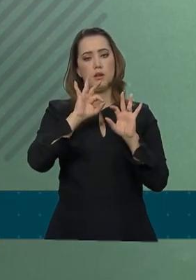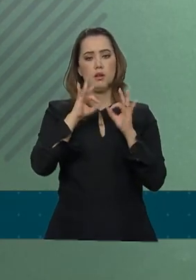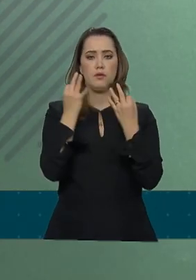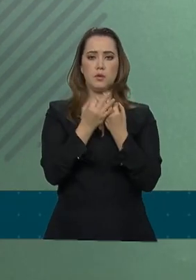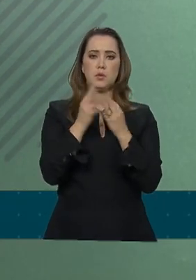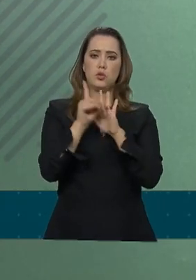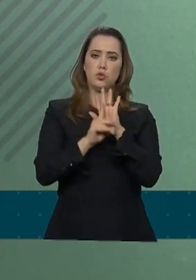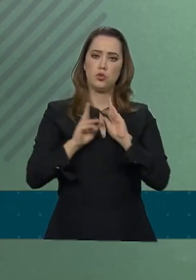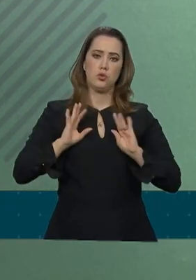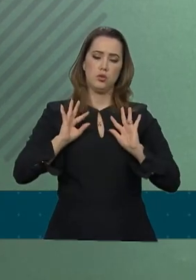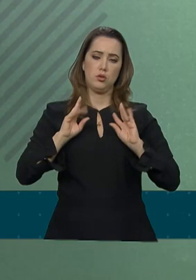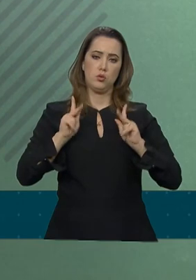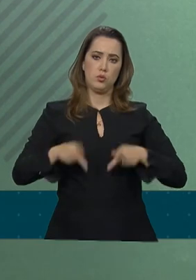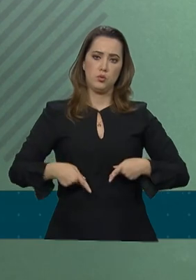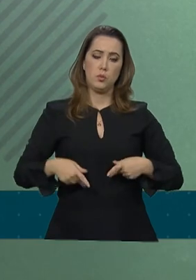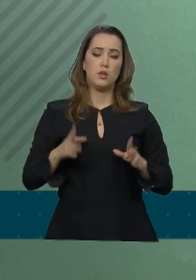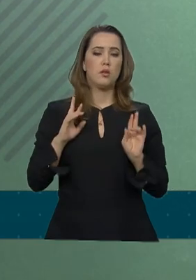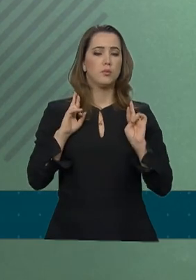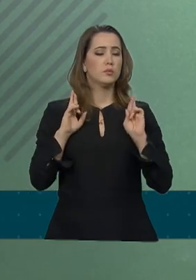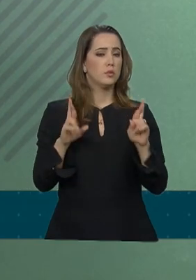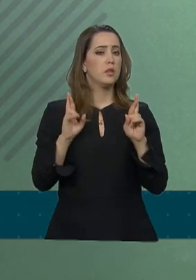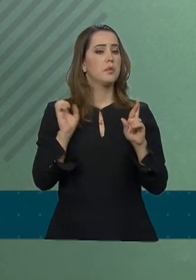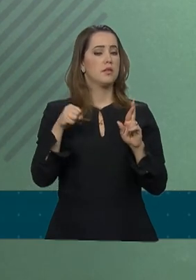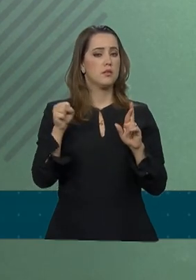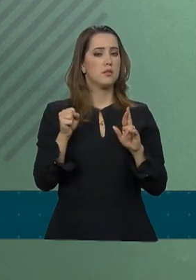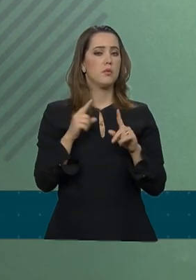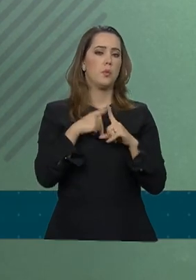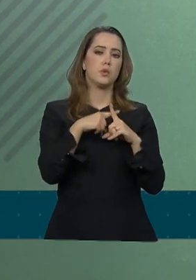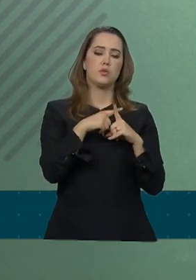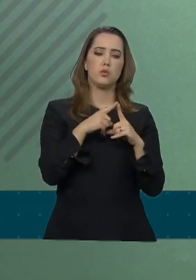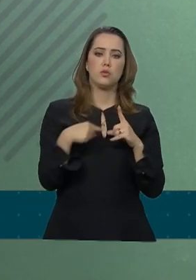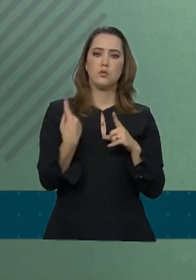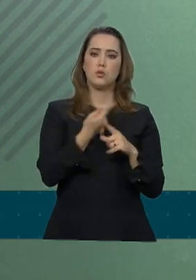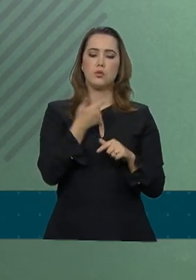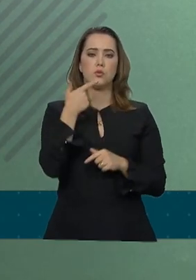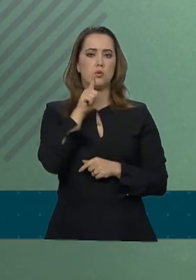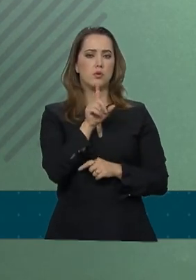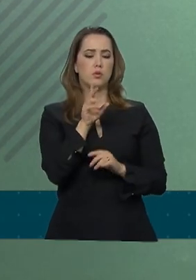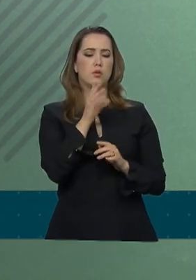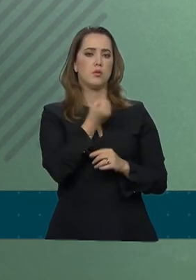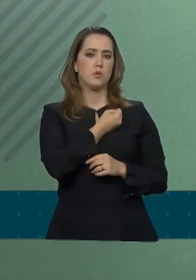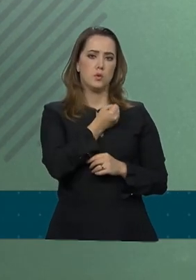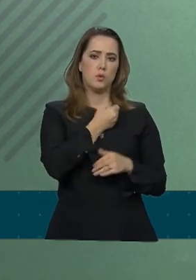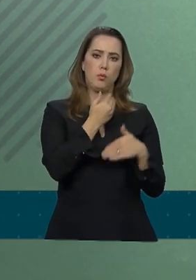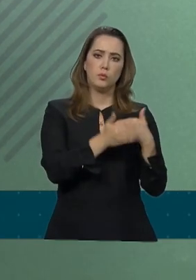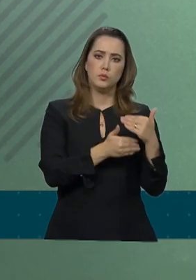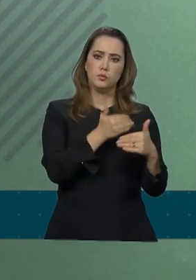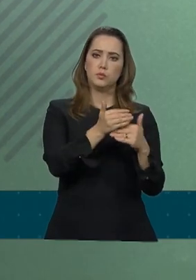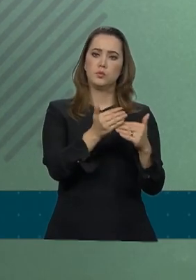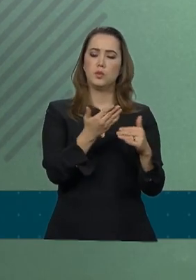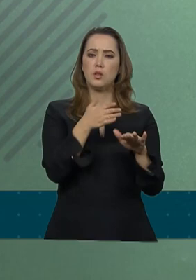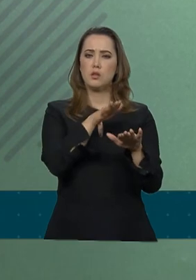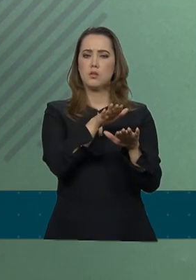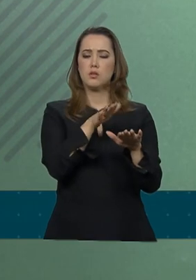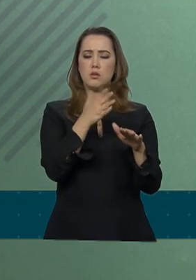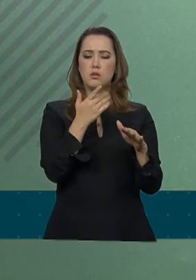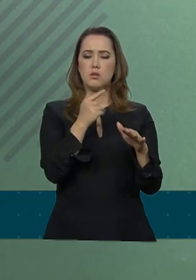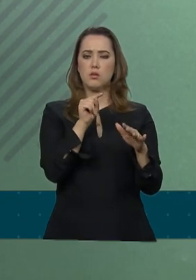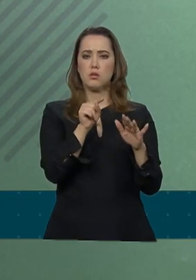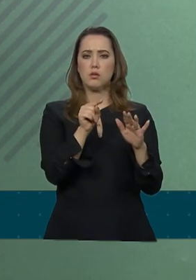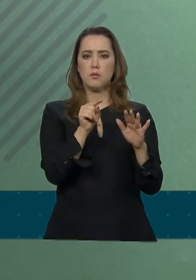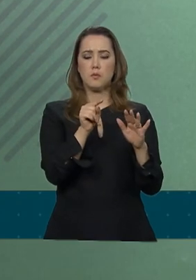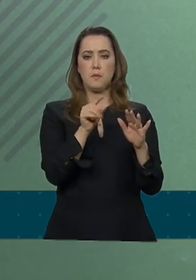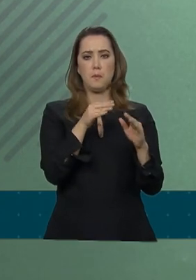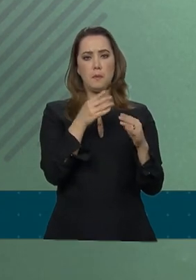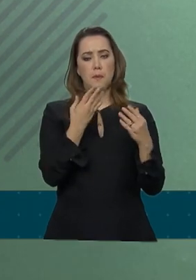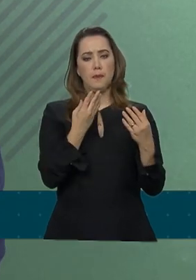Então, há uma expectativa positiva de termos esses dados consolidados e compilados a partir dessa inserção no trabalho